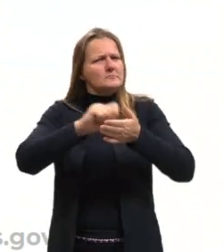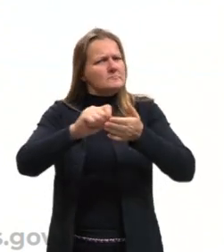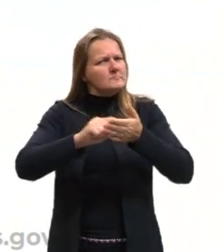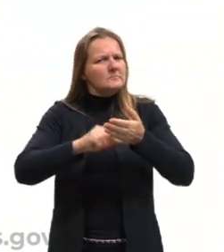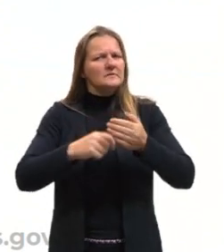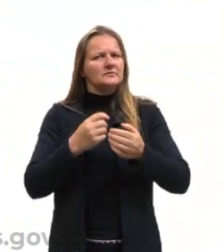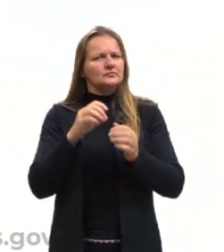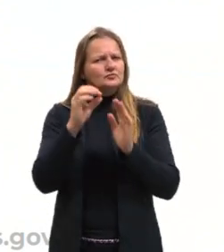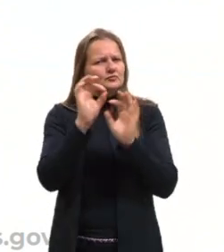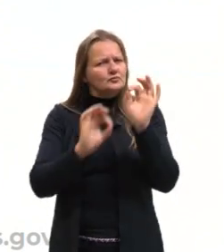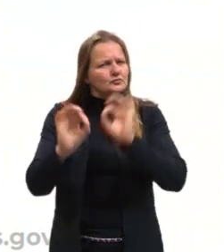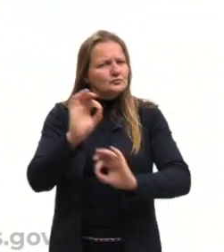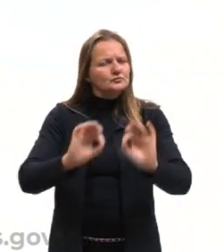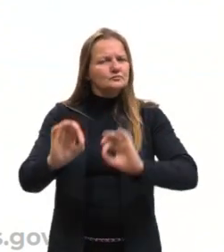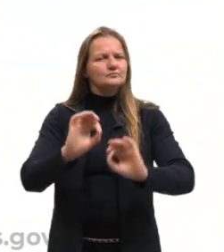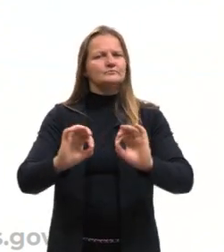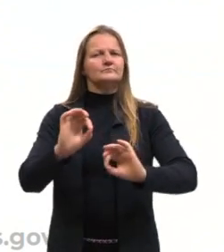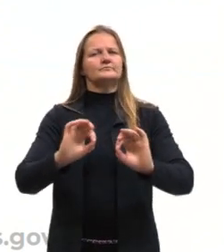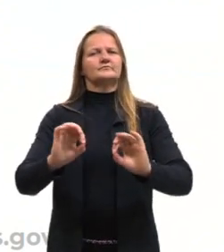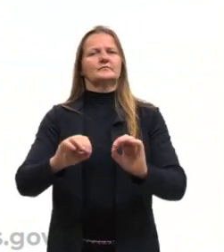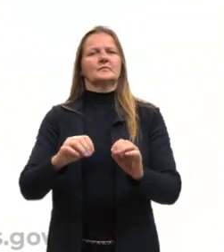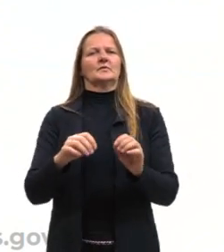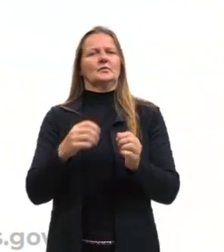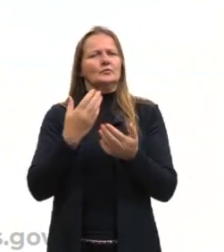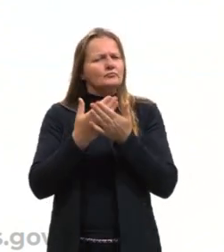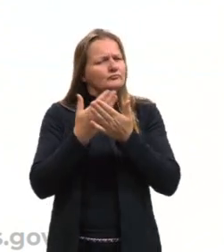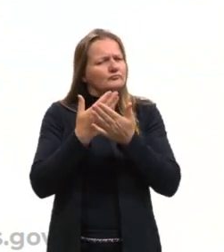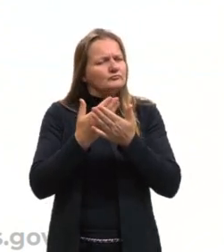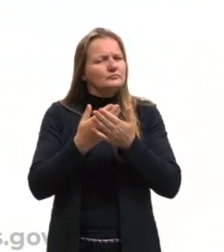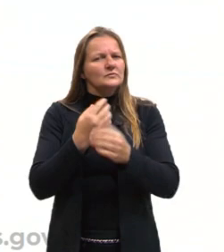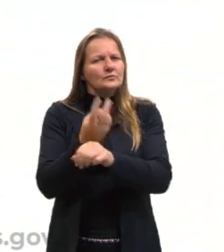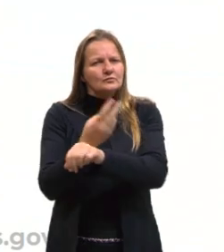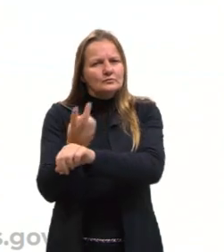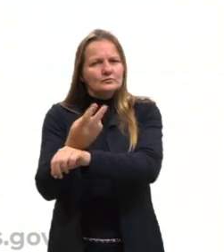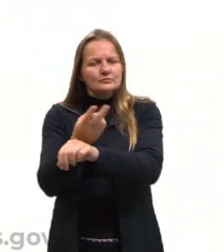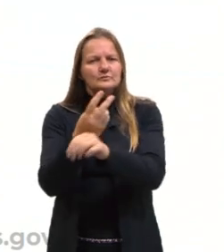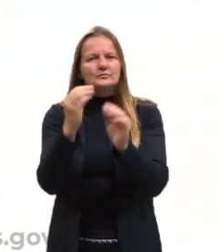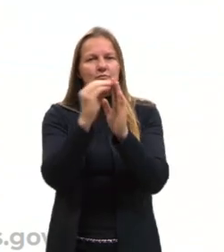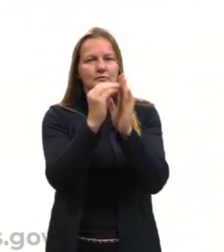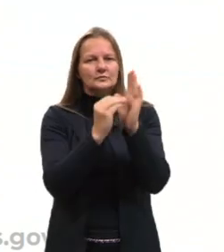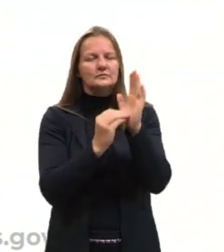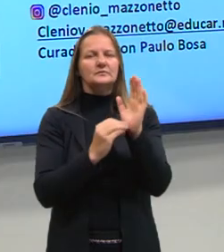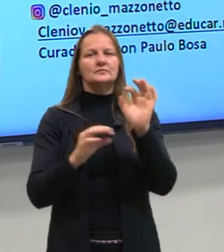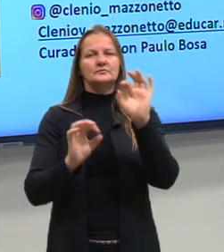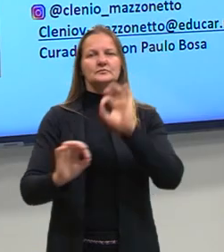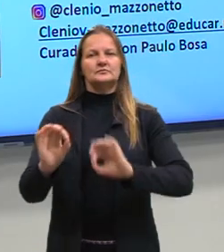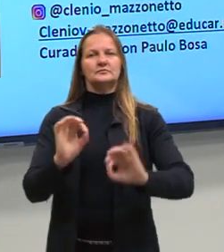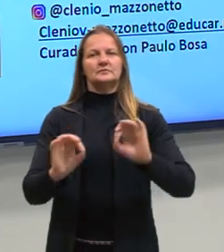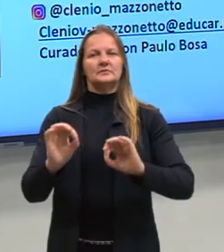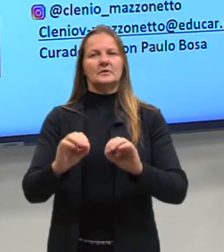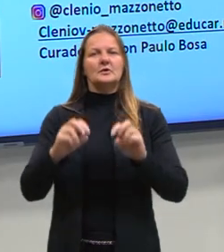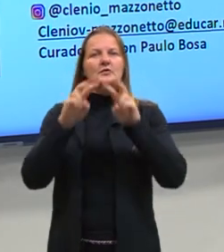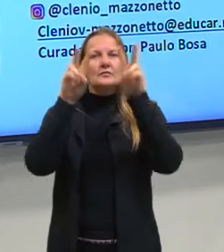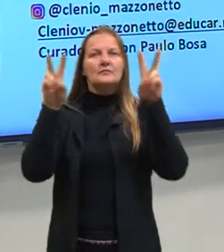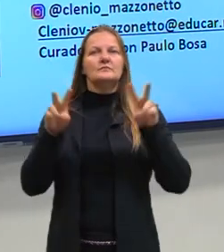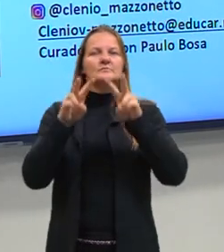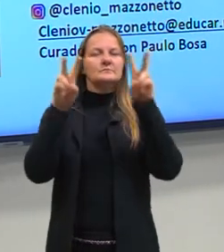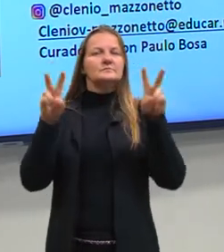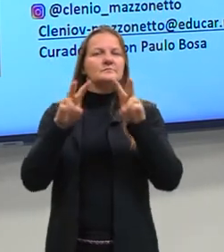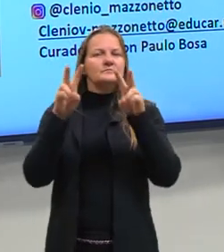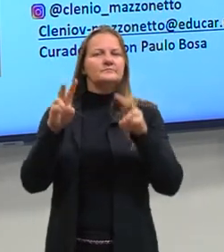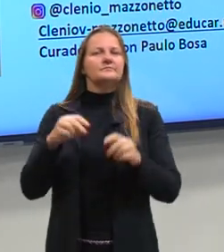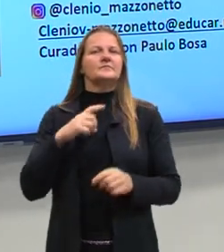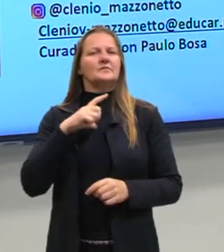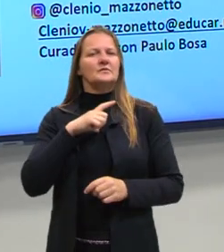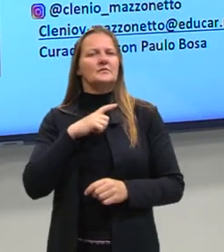disciplinando, enfim, vá buscando conteúdos de formas audiovisuais, vá